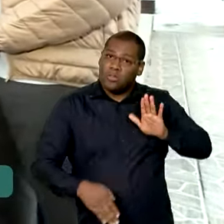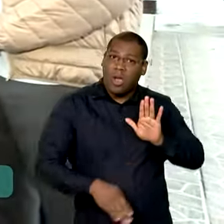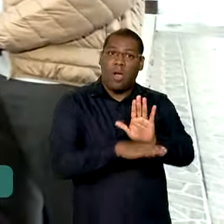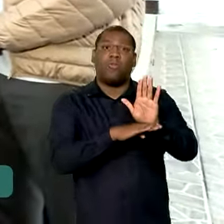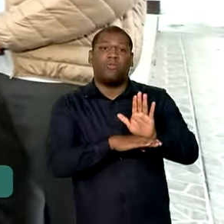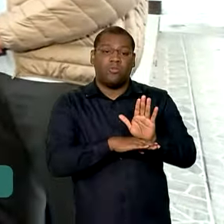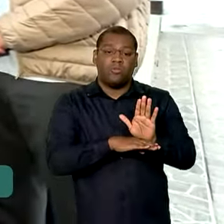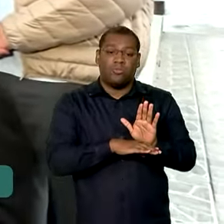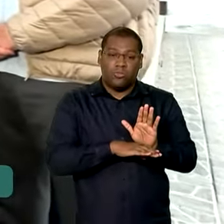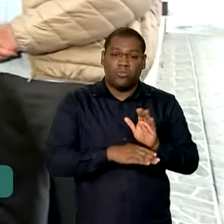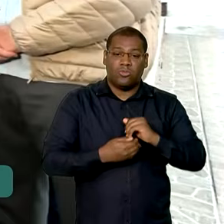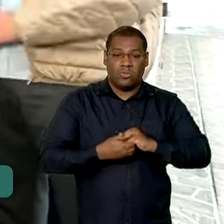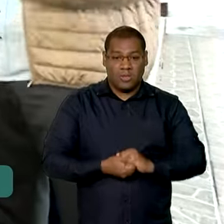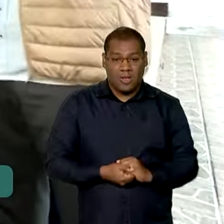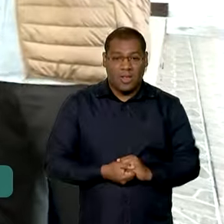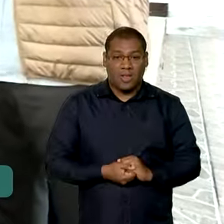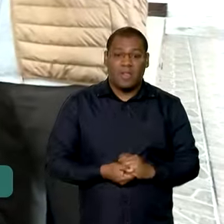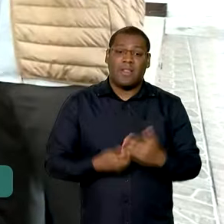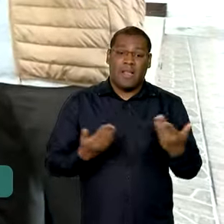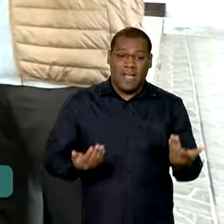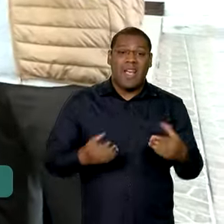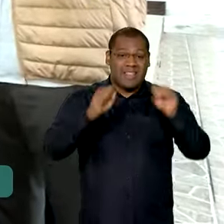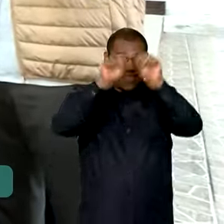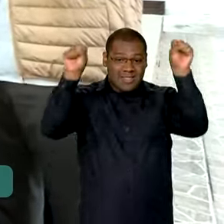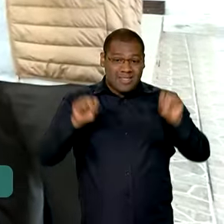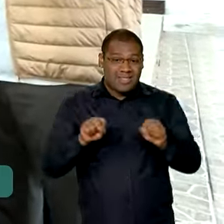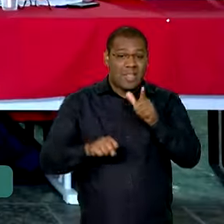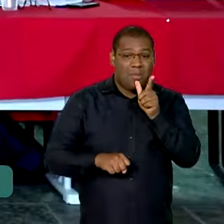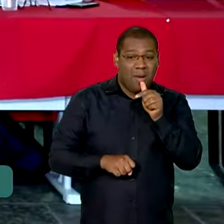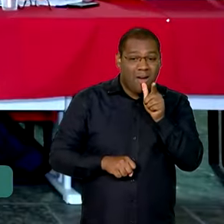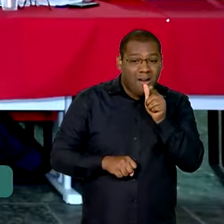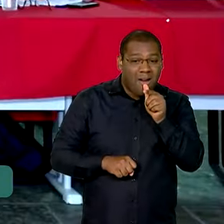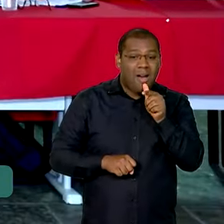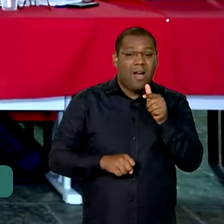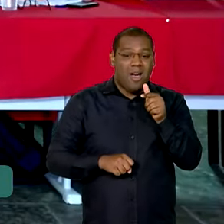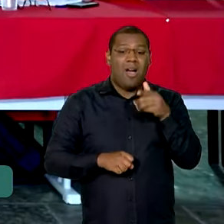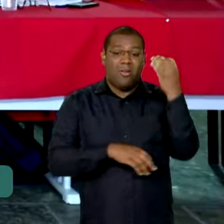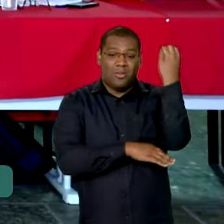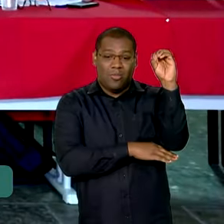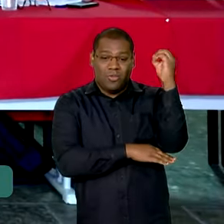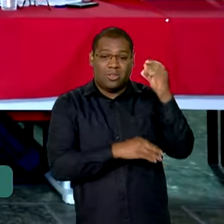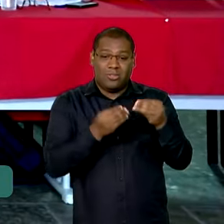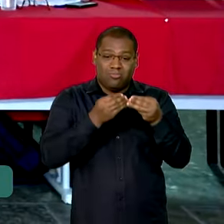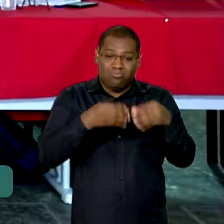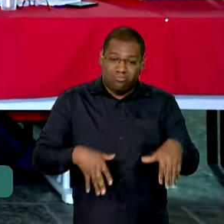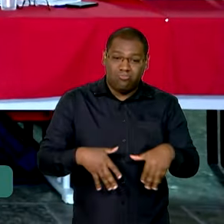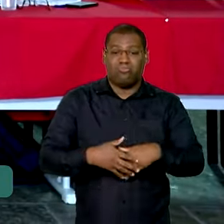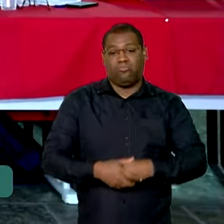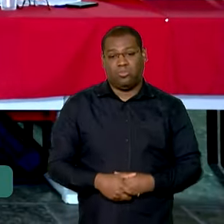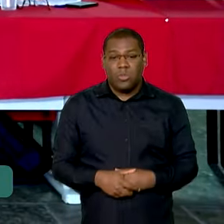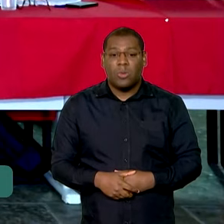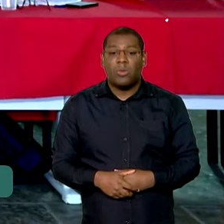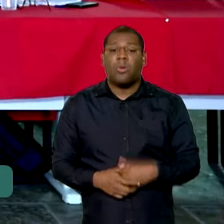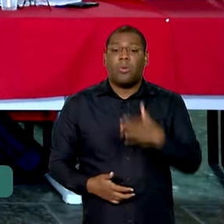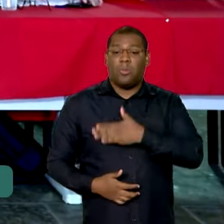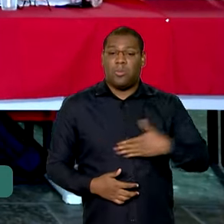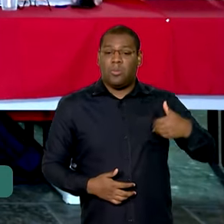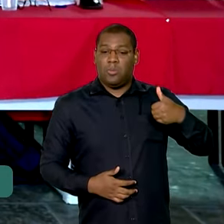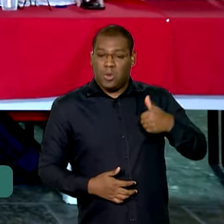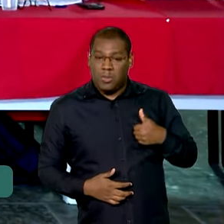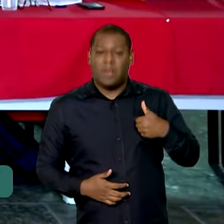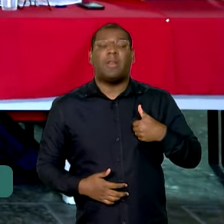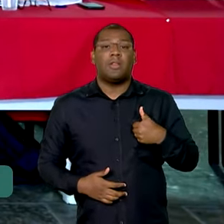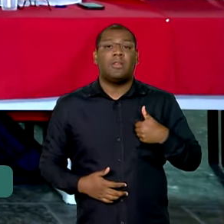abastecimento das cidades segue afetado. A primeira-dama coordenou uma iniciativa de arrecadação,